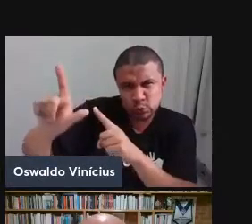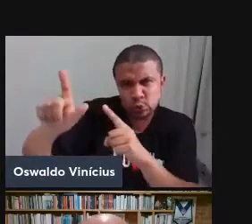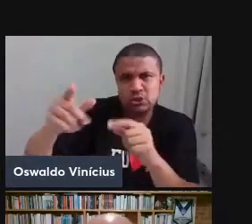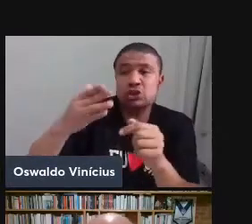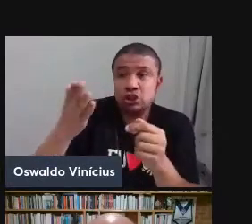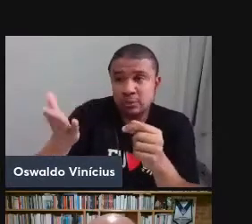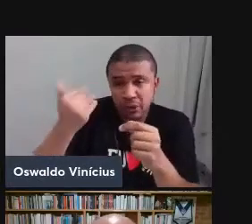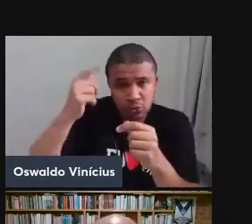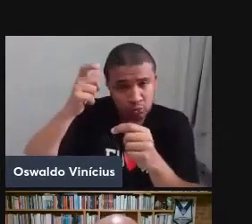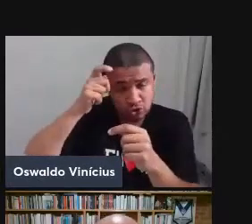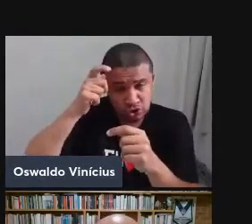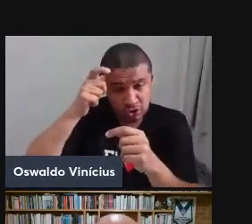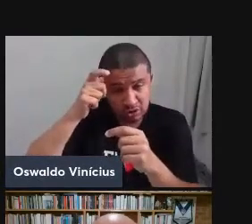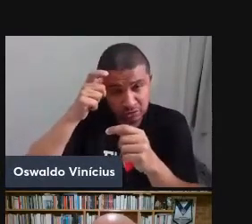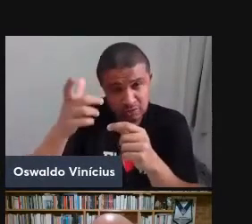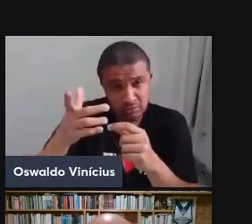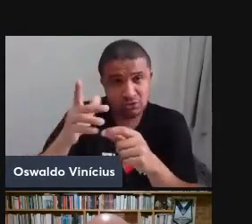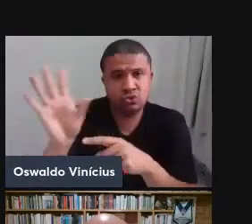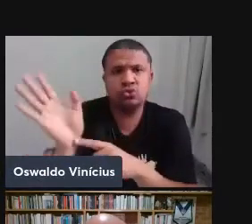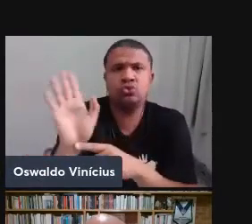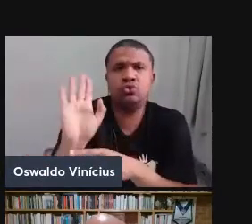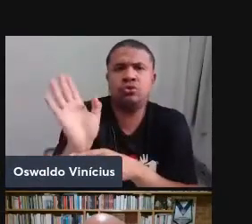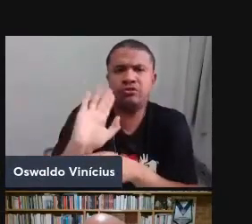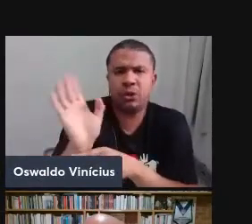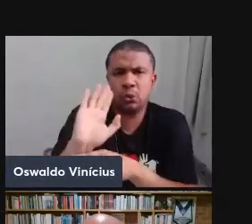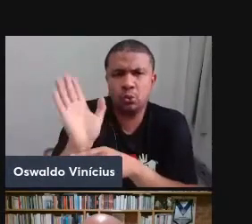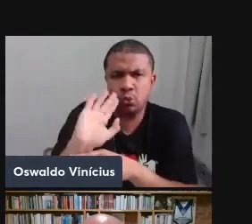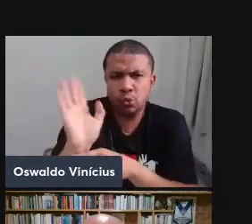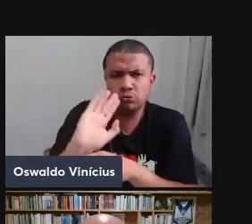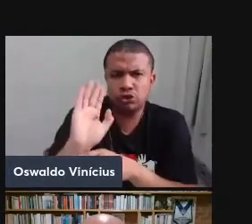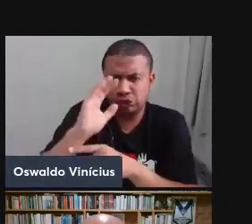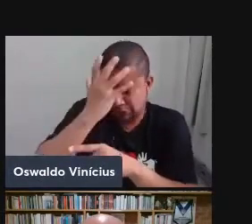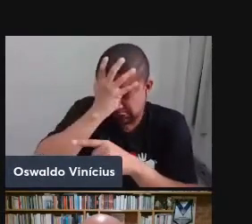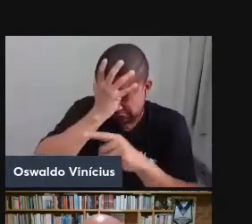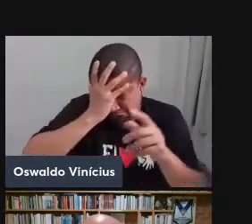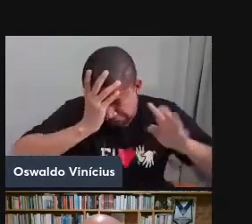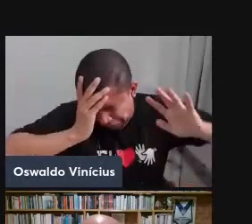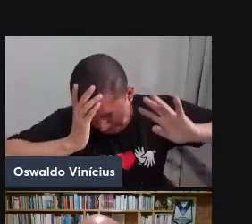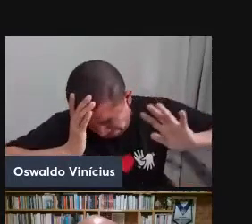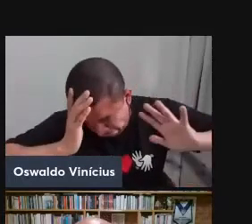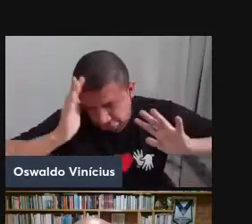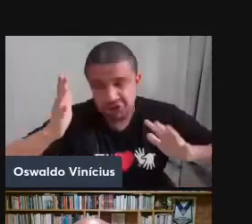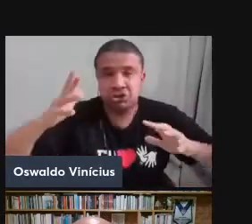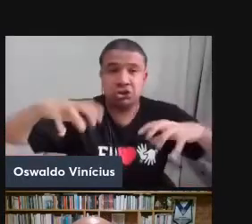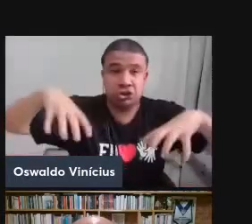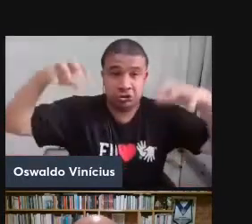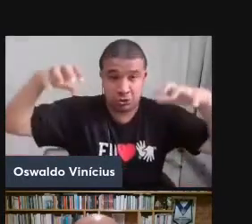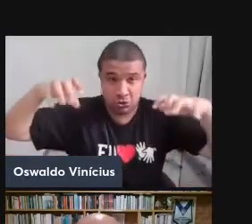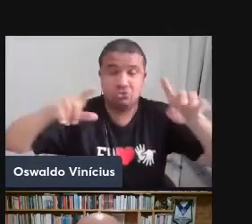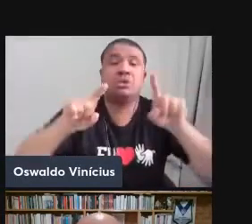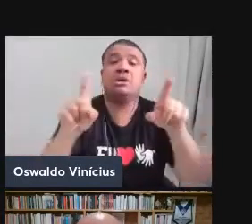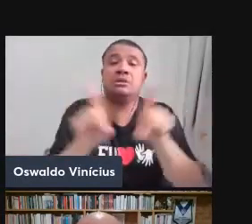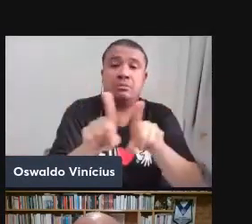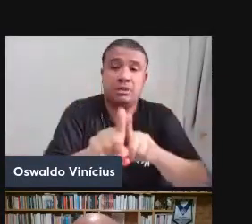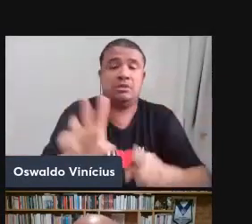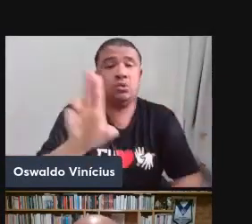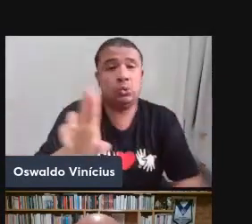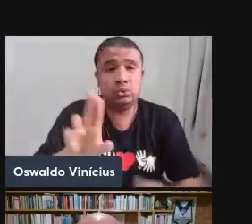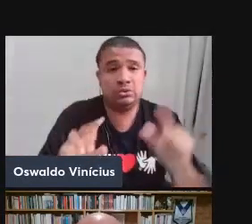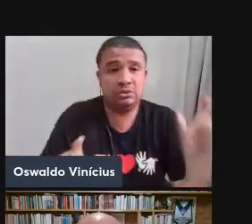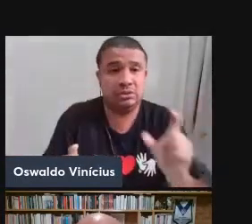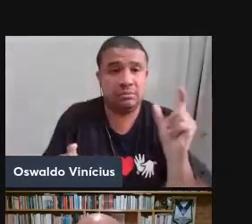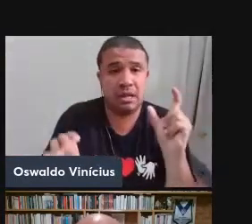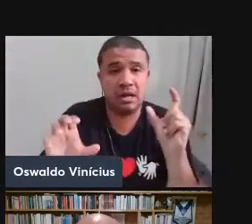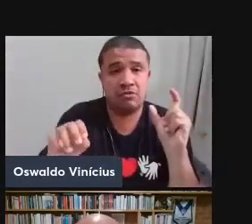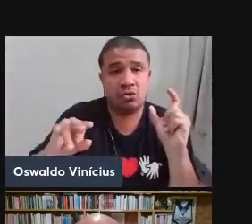demônio. A gente vê muito isso nos filmes de exorcismo, nos filmes de terror. Mas a gente também usa essa palavra